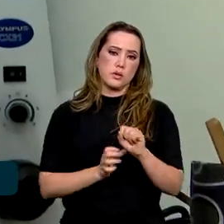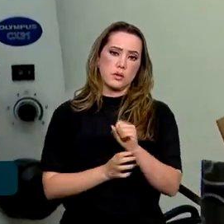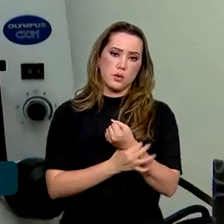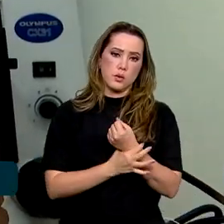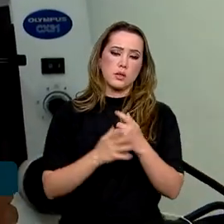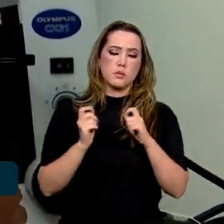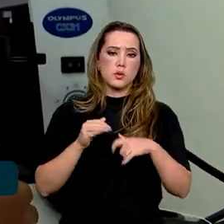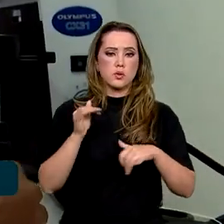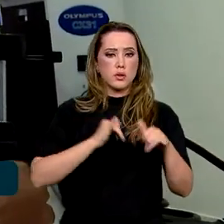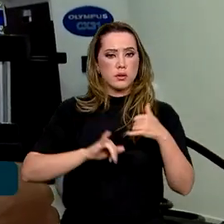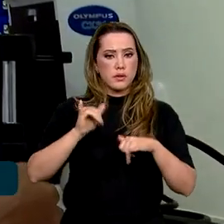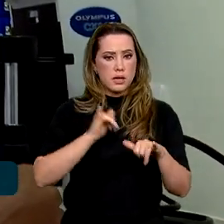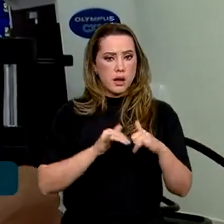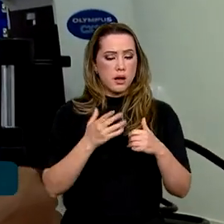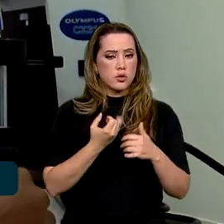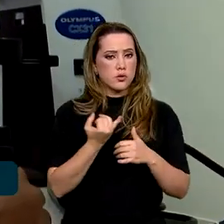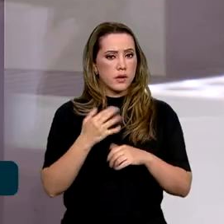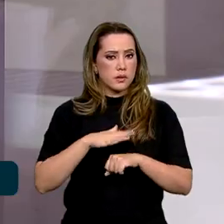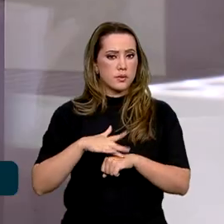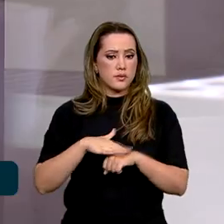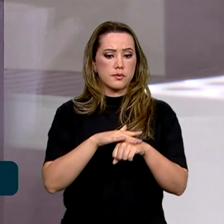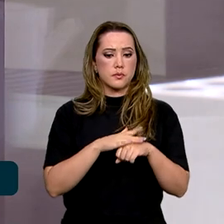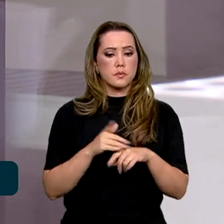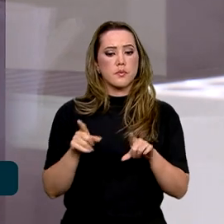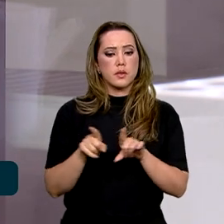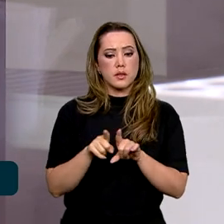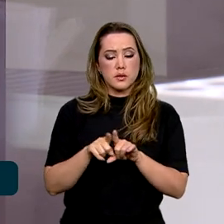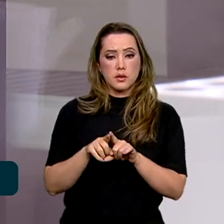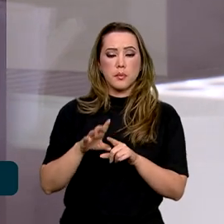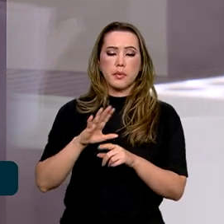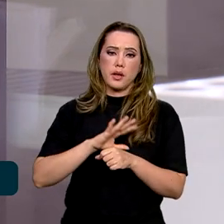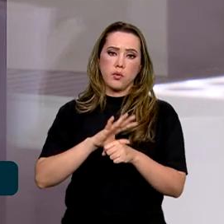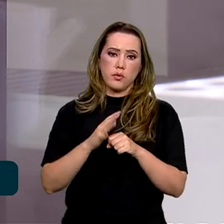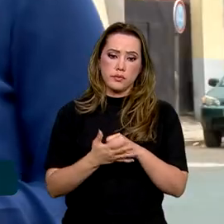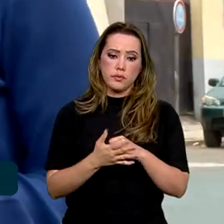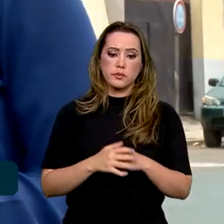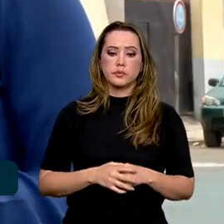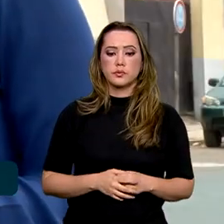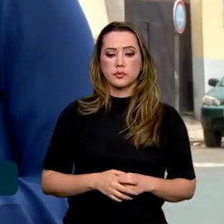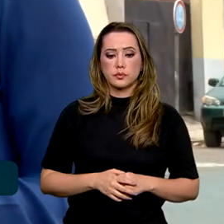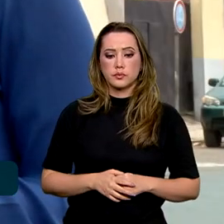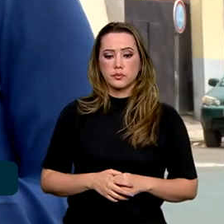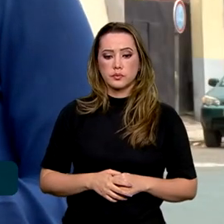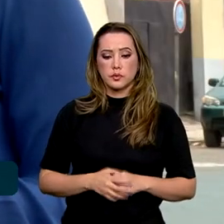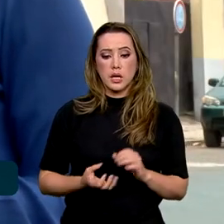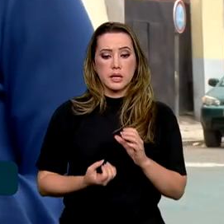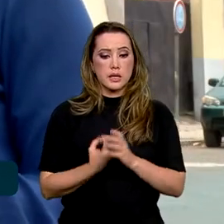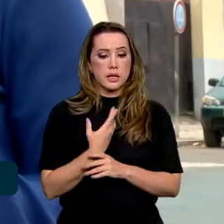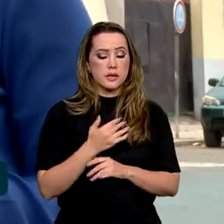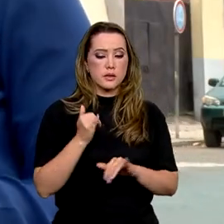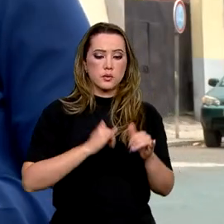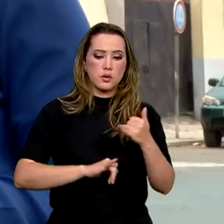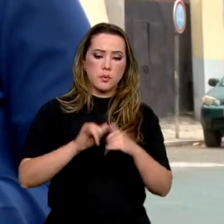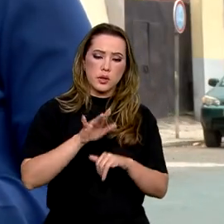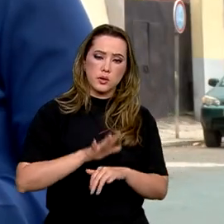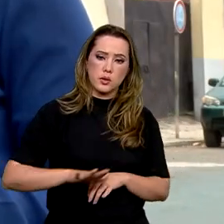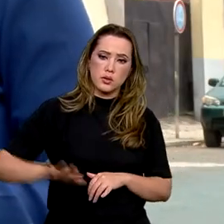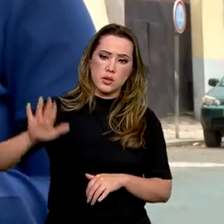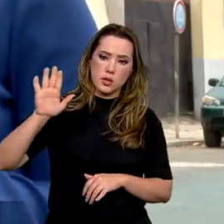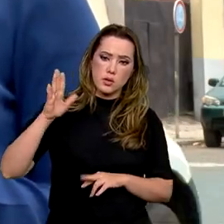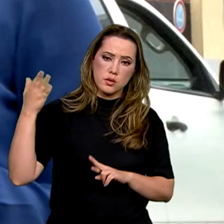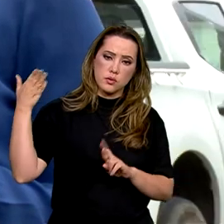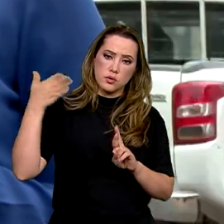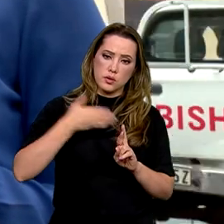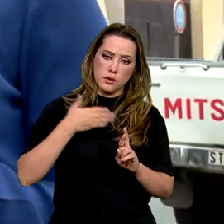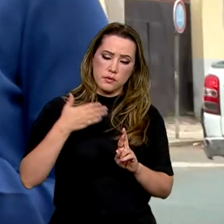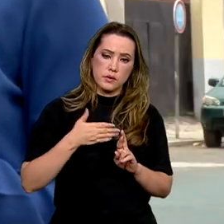diagnóstico de várias enfermidades, incluindo a Covid-19. A construção do Laboratório Nacional de Referência